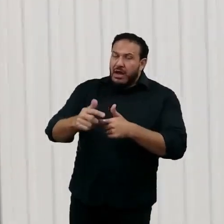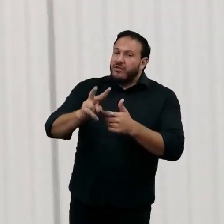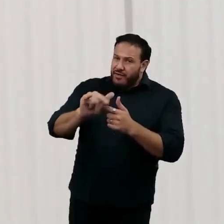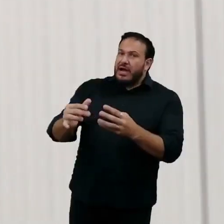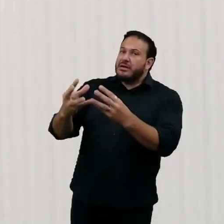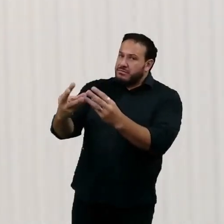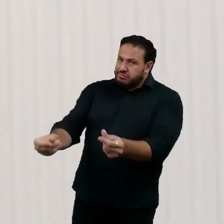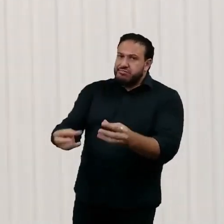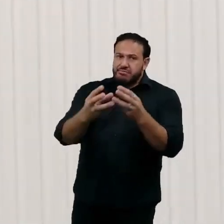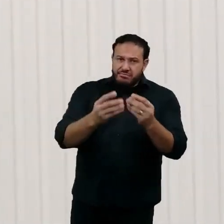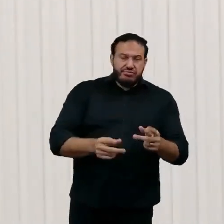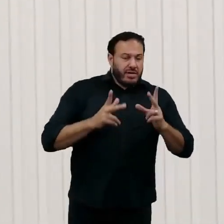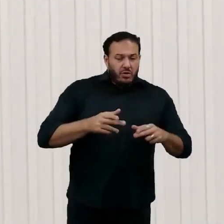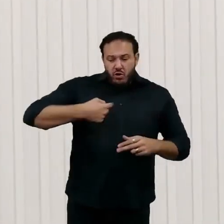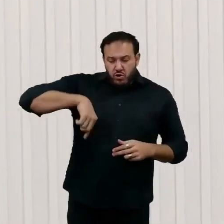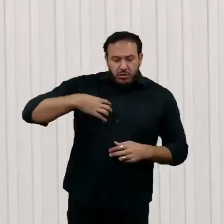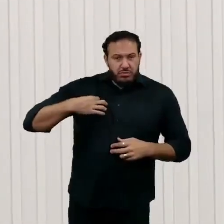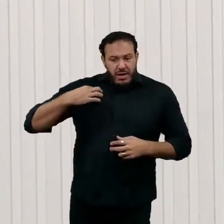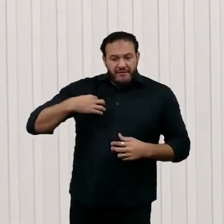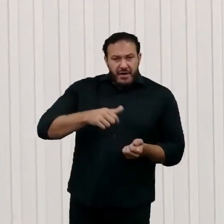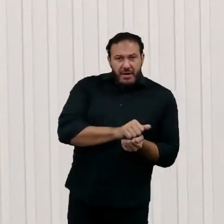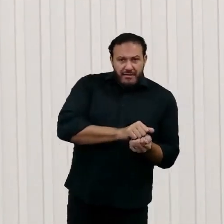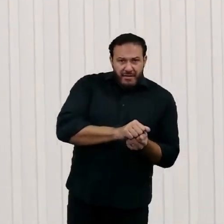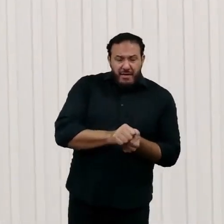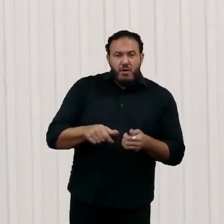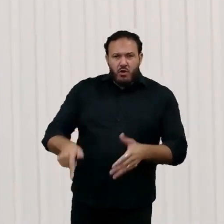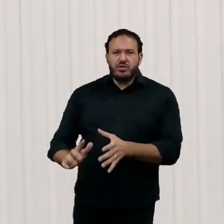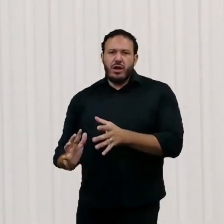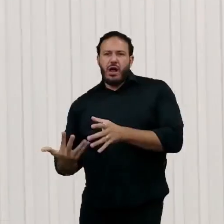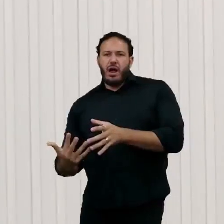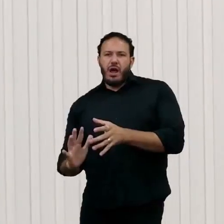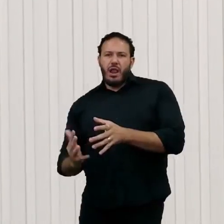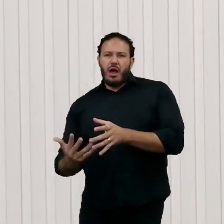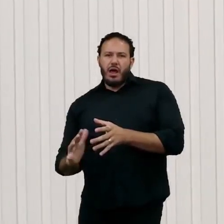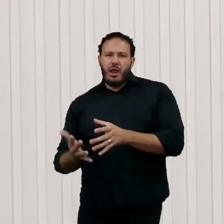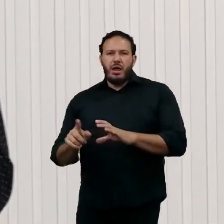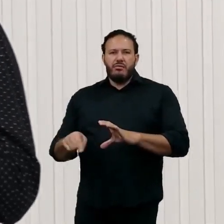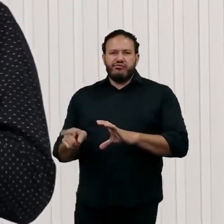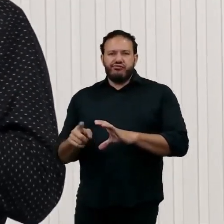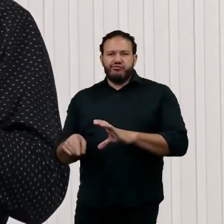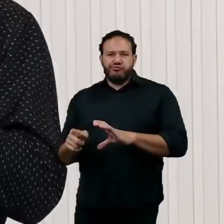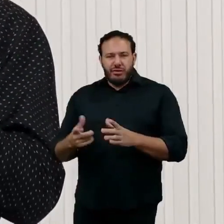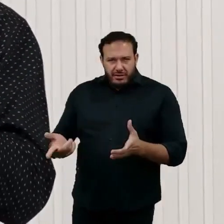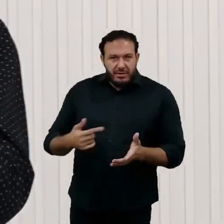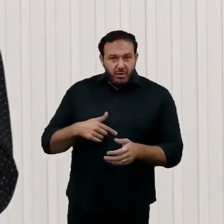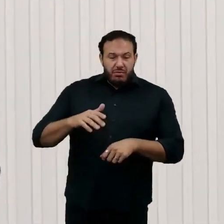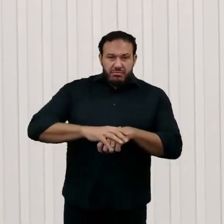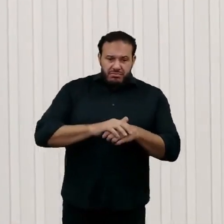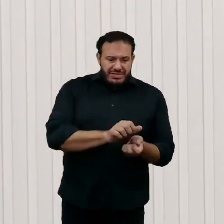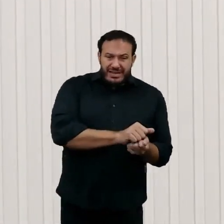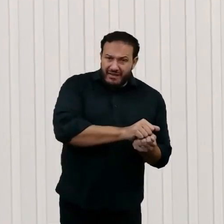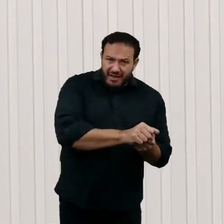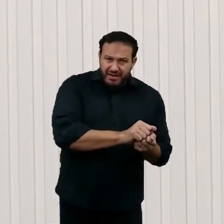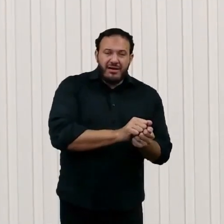lavamos a roupa na mão e temos a máquina hoje em dia. Não é? Então a tarefa de lavar a mão desapareceu, isso foi